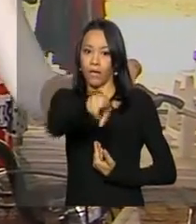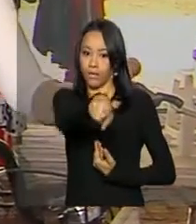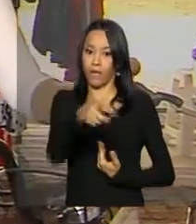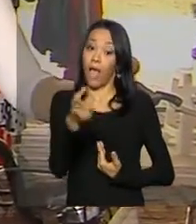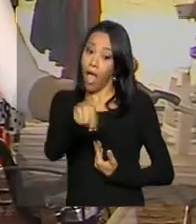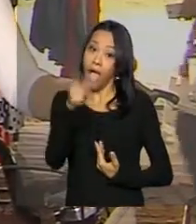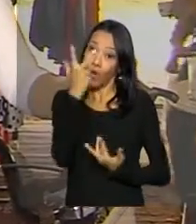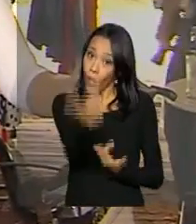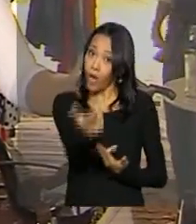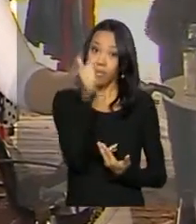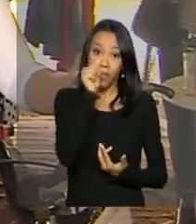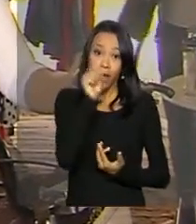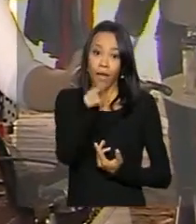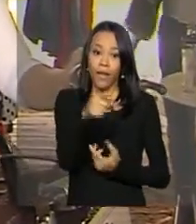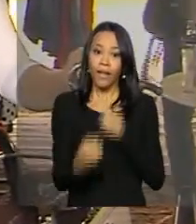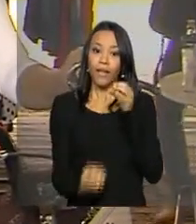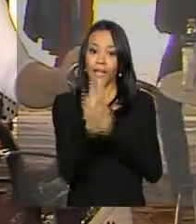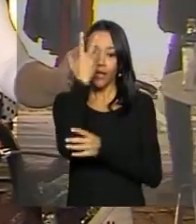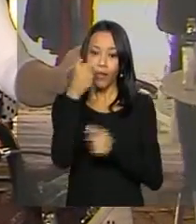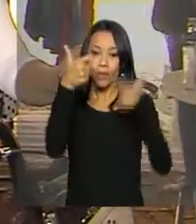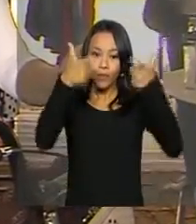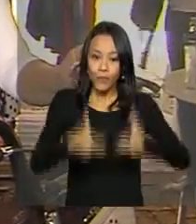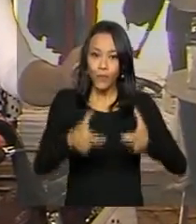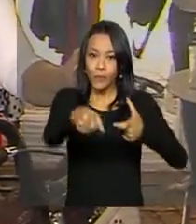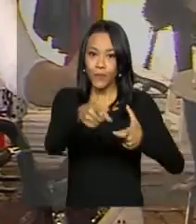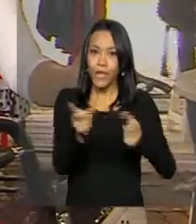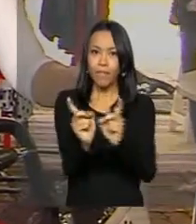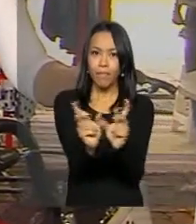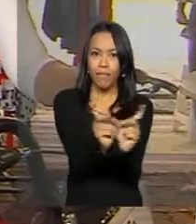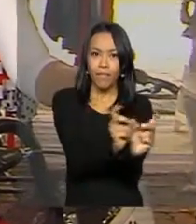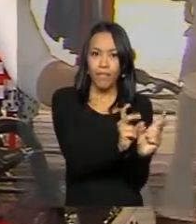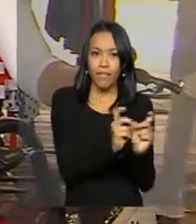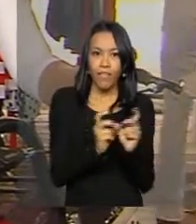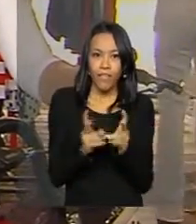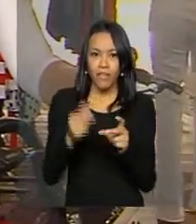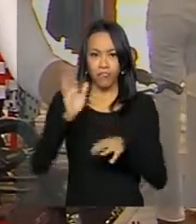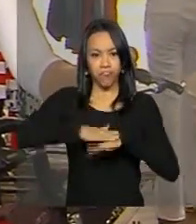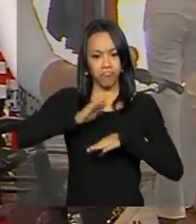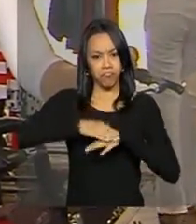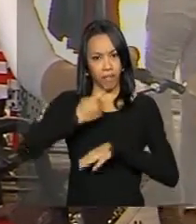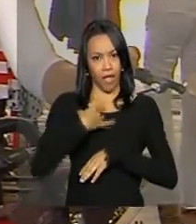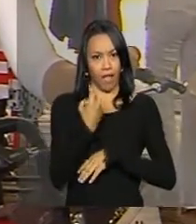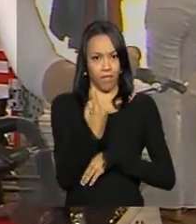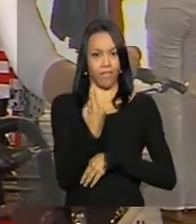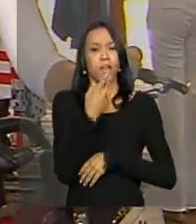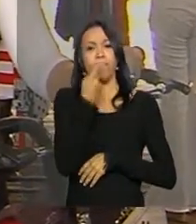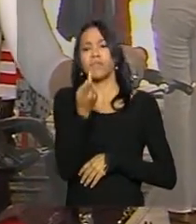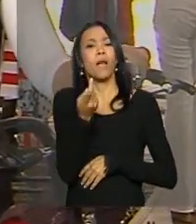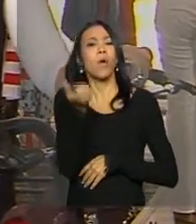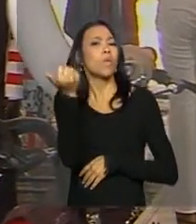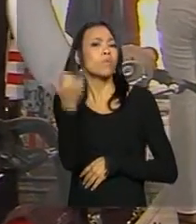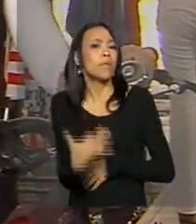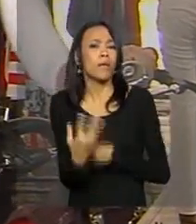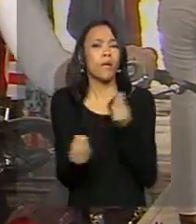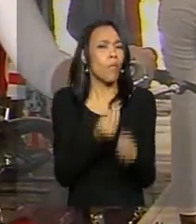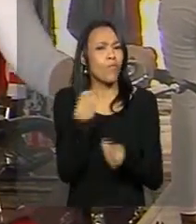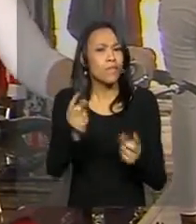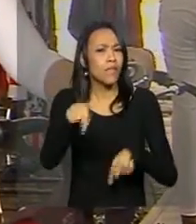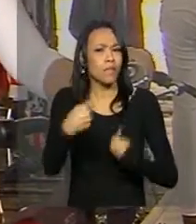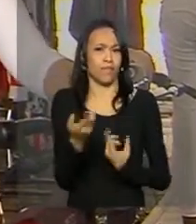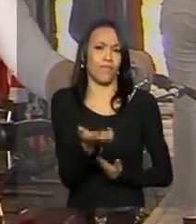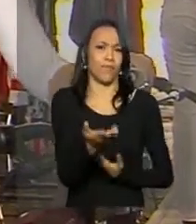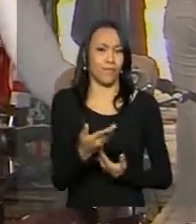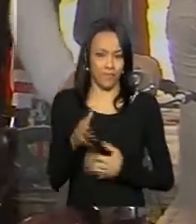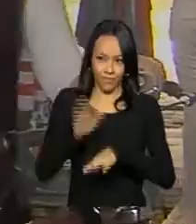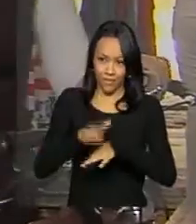a Thais. Ela criou essa brownicleta, se tornou uma empreendedora individual e conta agora para a gente como é que foi esse desafio.